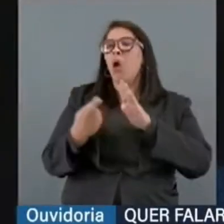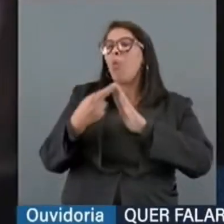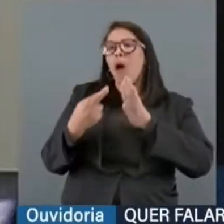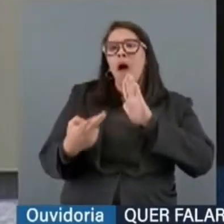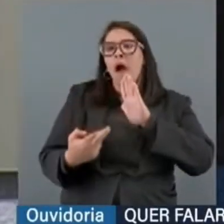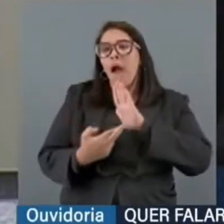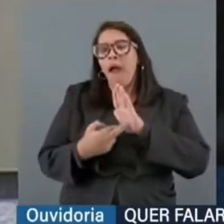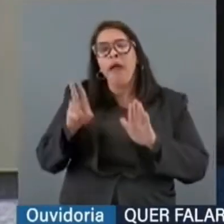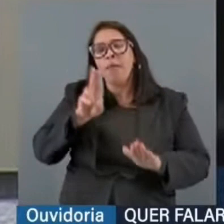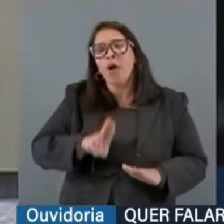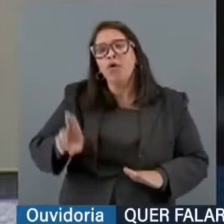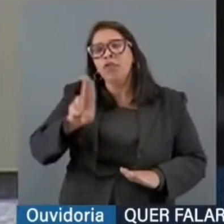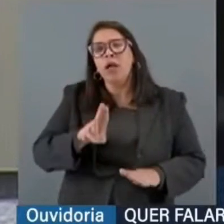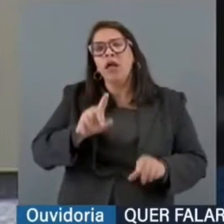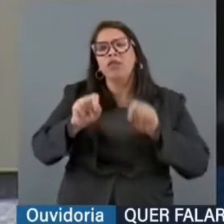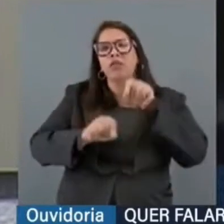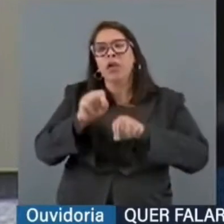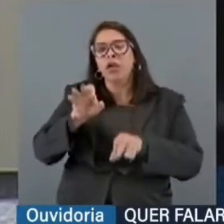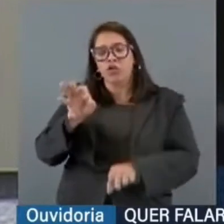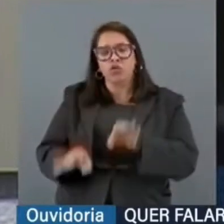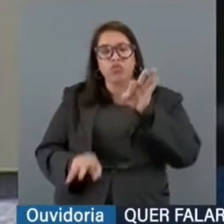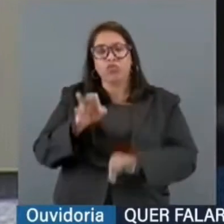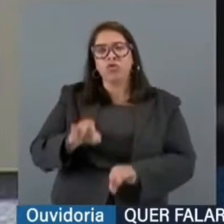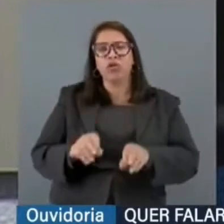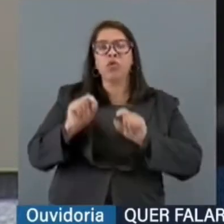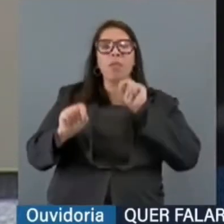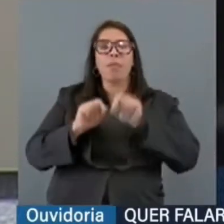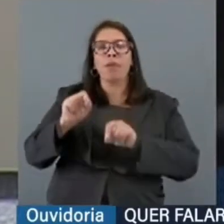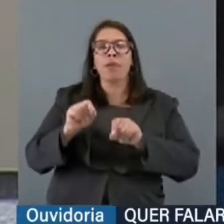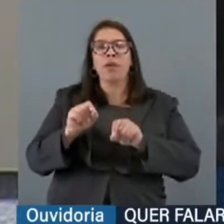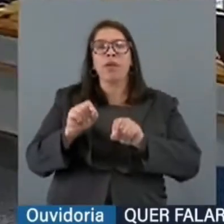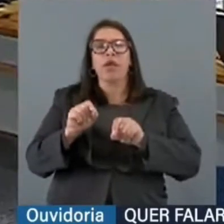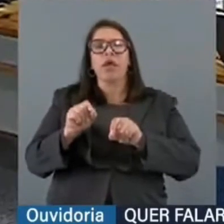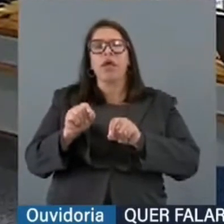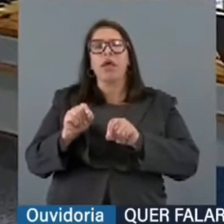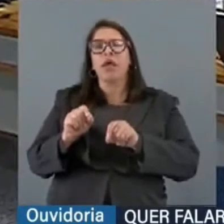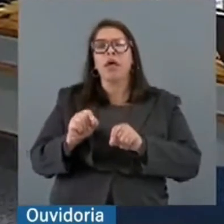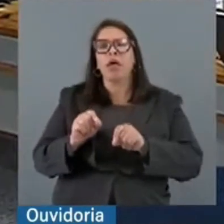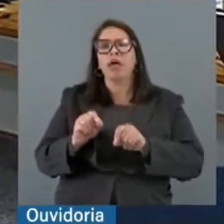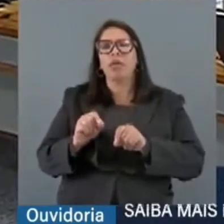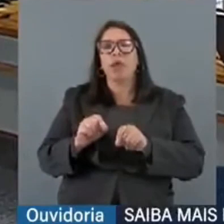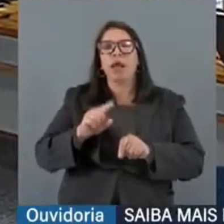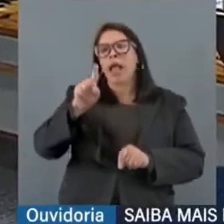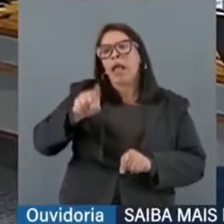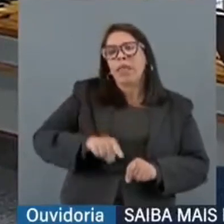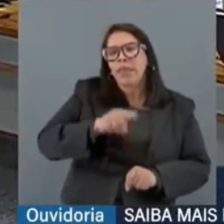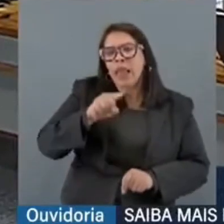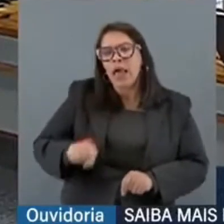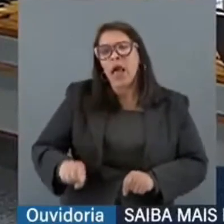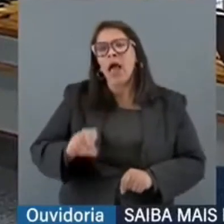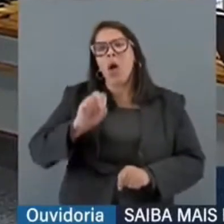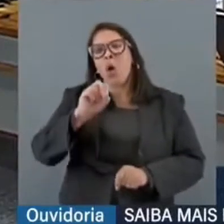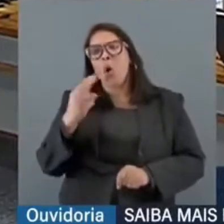a ser utilizado do ponto de vista jurídico para aquilatar a suspeição e